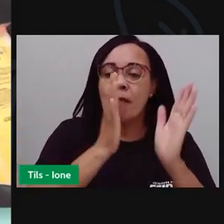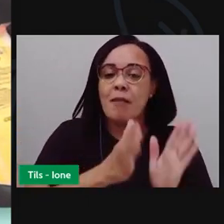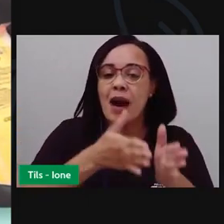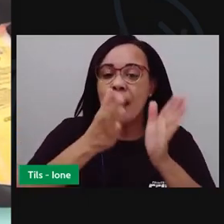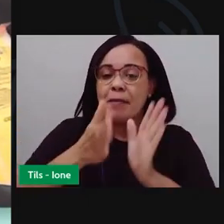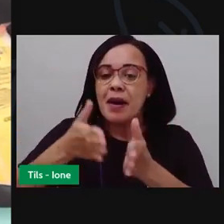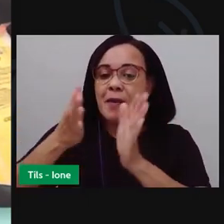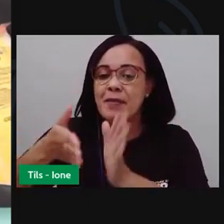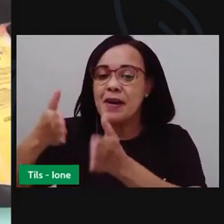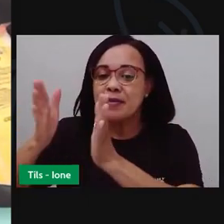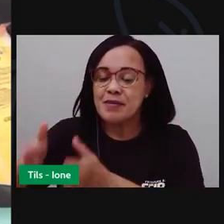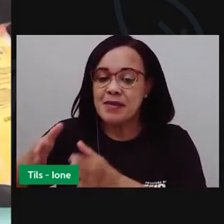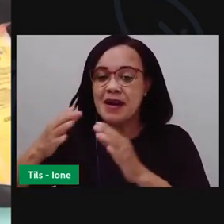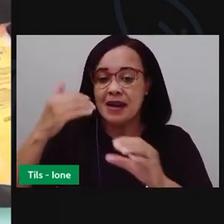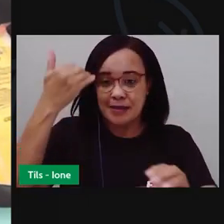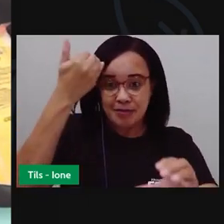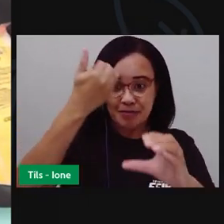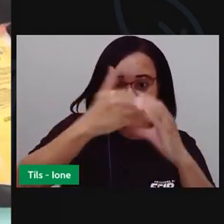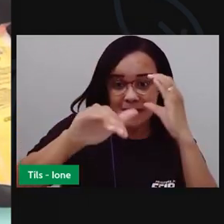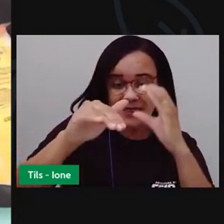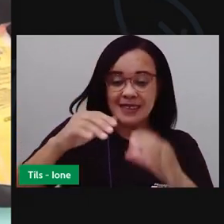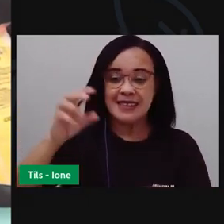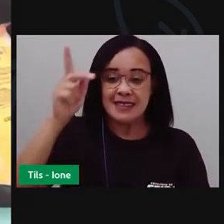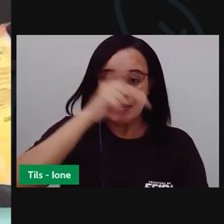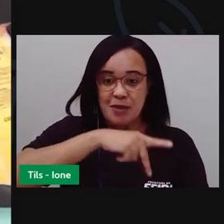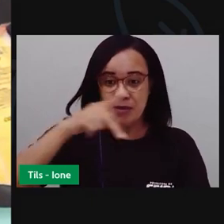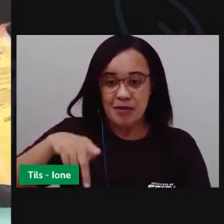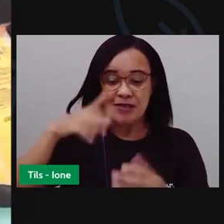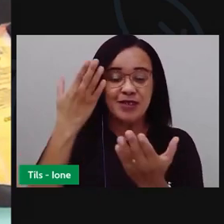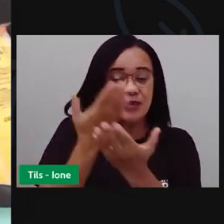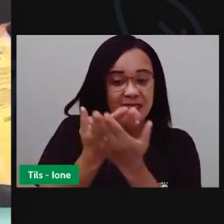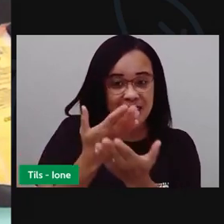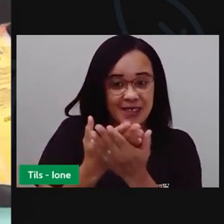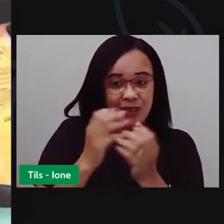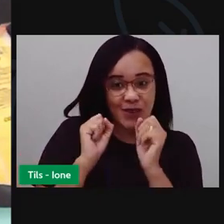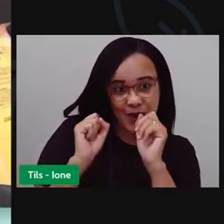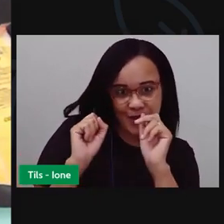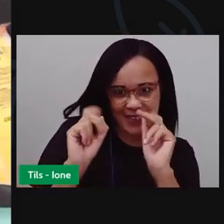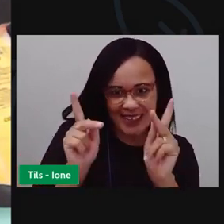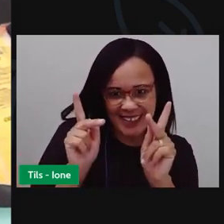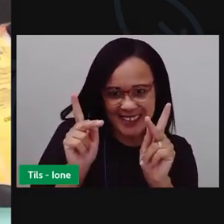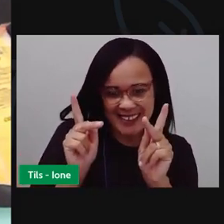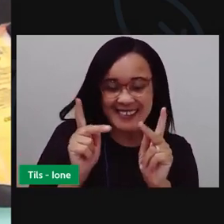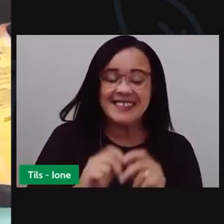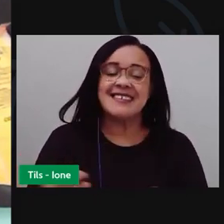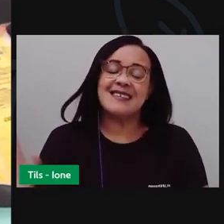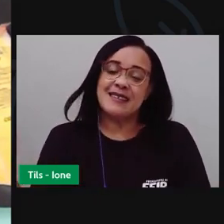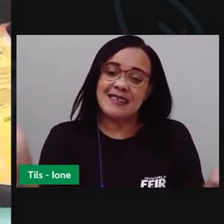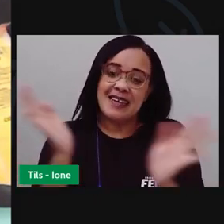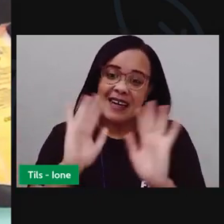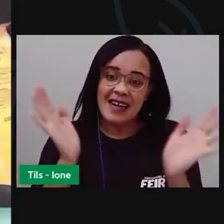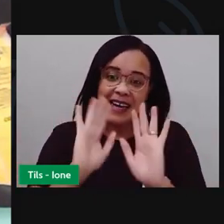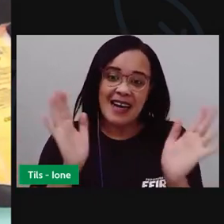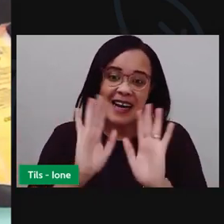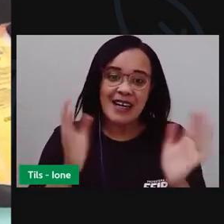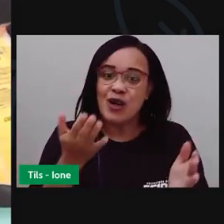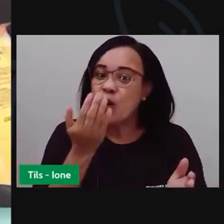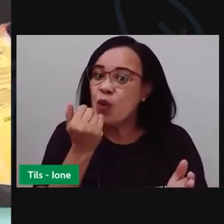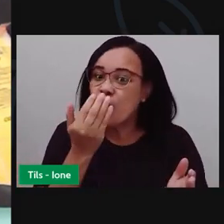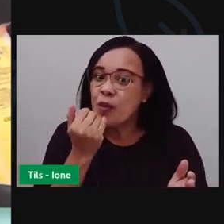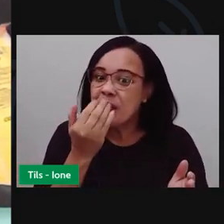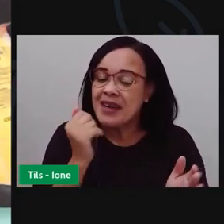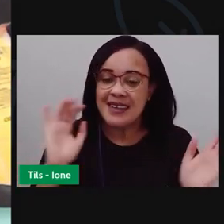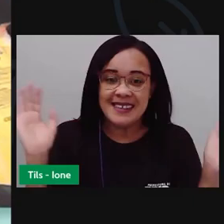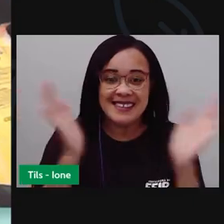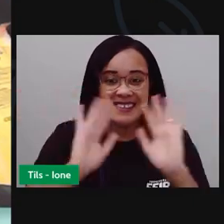cuscuz e compartilhe com a professora da sua turma, tá bom? Agora, eu vou deixar vocês porque eu vou aqui comer esse cuscuz.